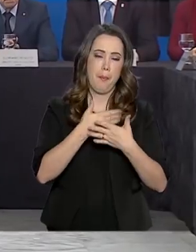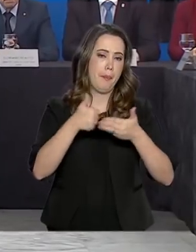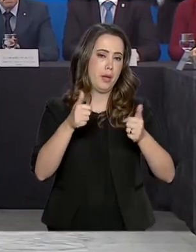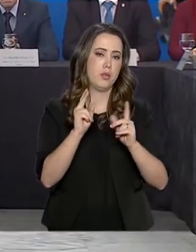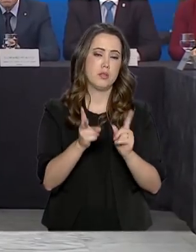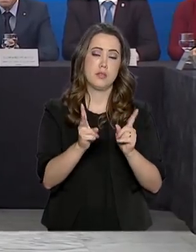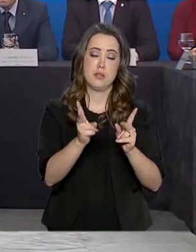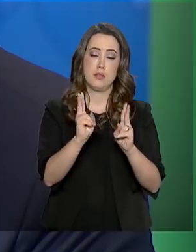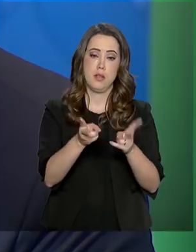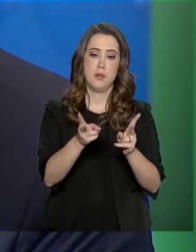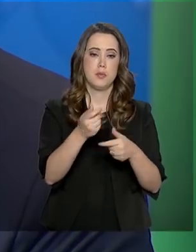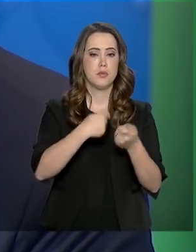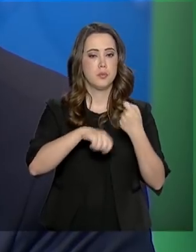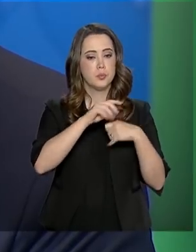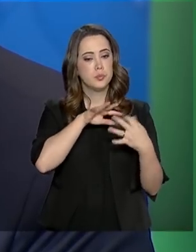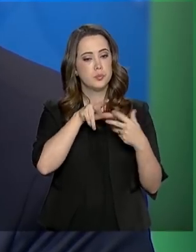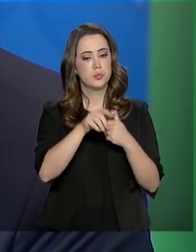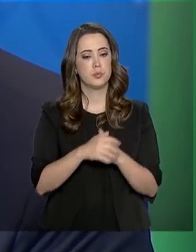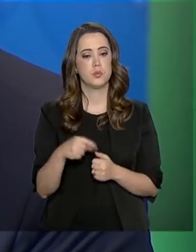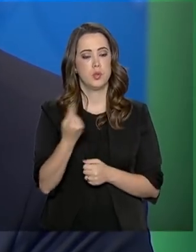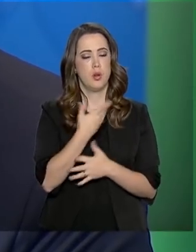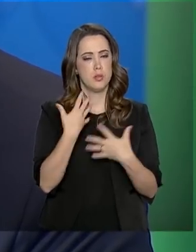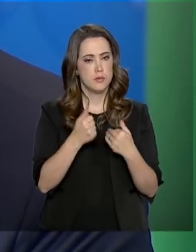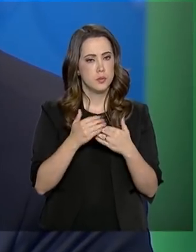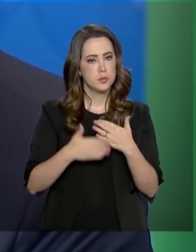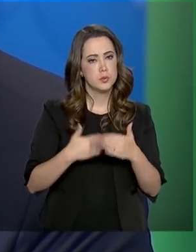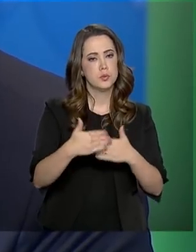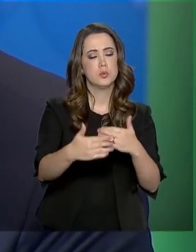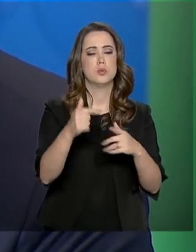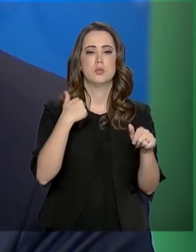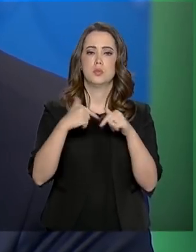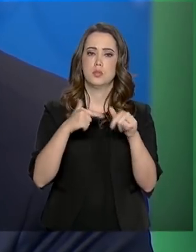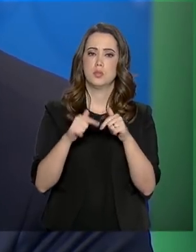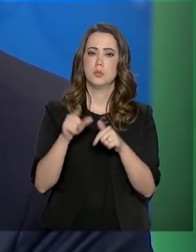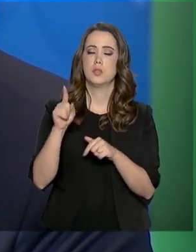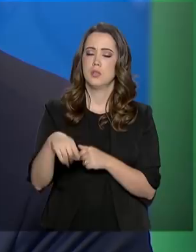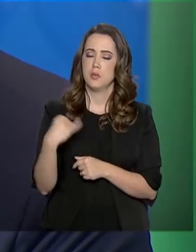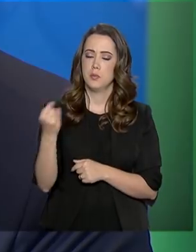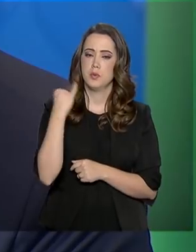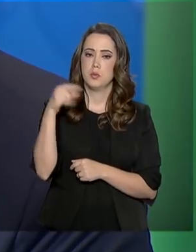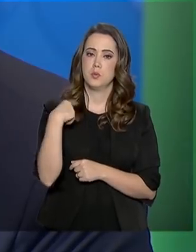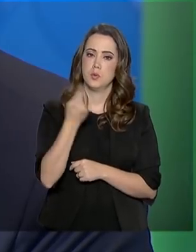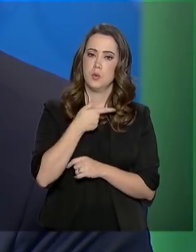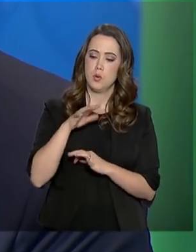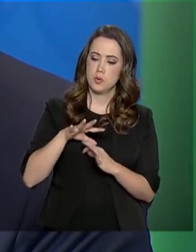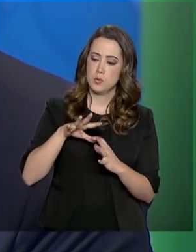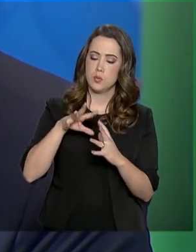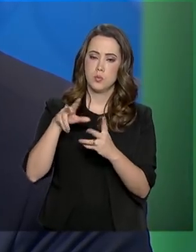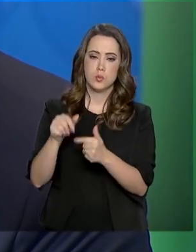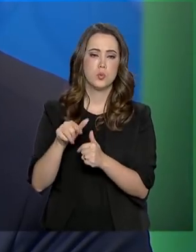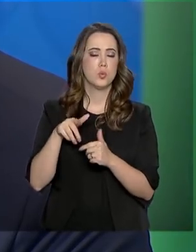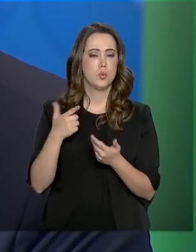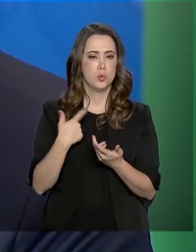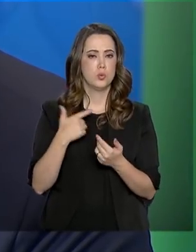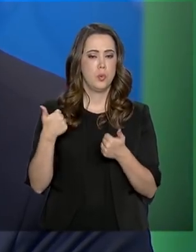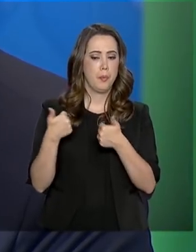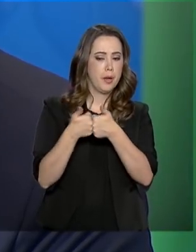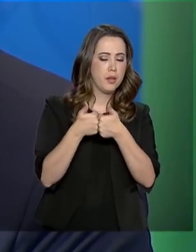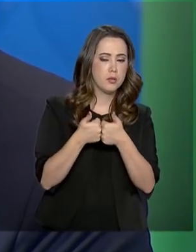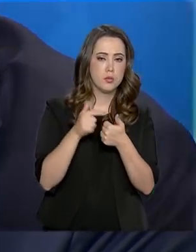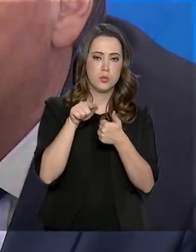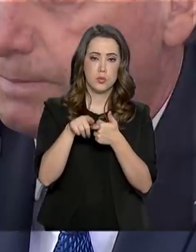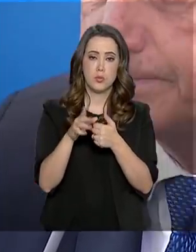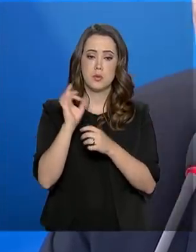Nós vamos continuar esse trabalho, há interesse de todos aqui, de aproximação com o mundo todo, em especial no tocante